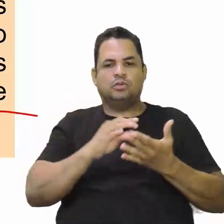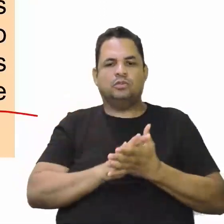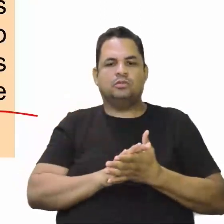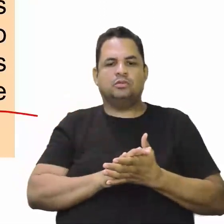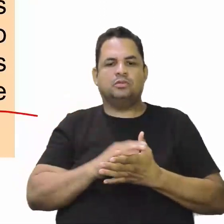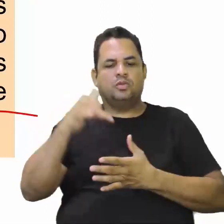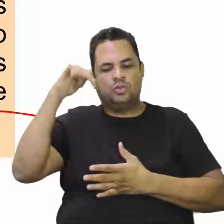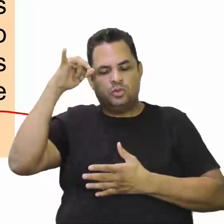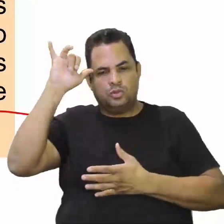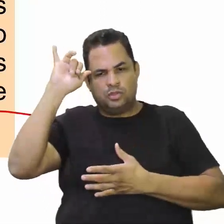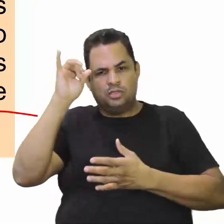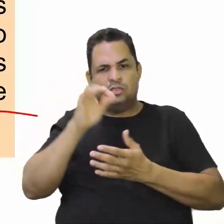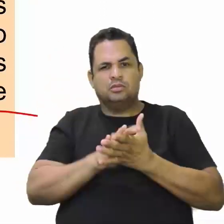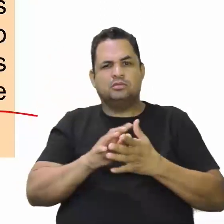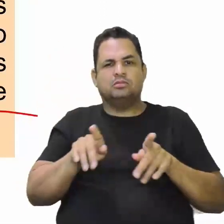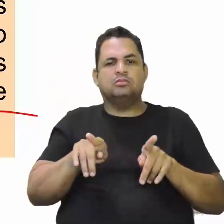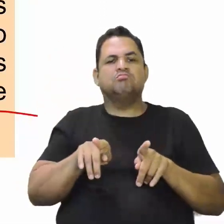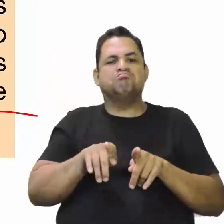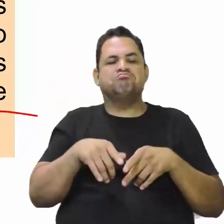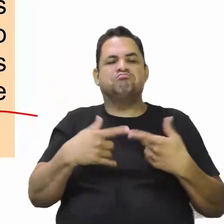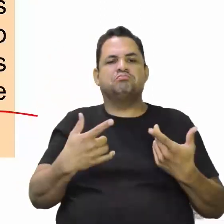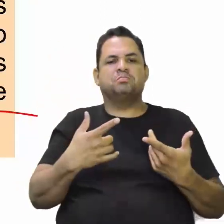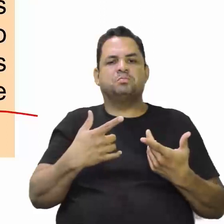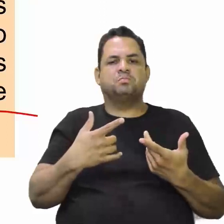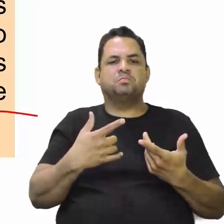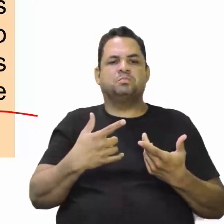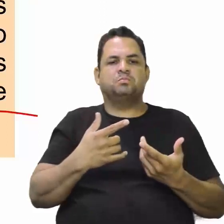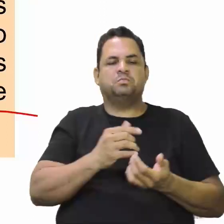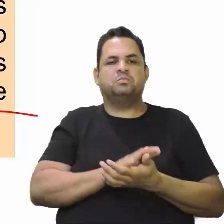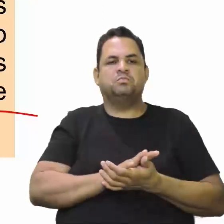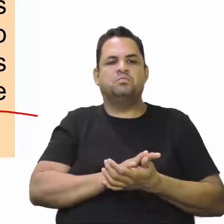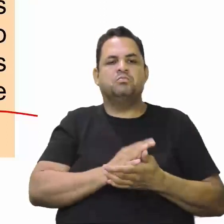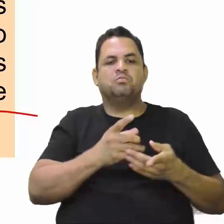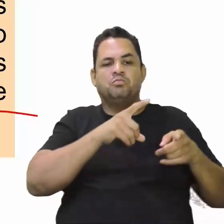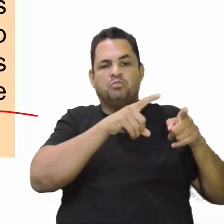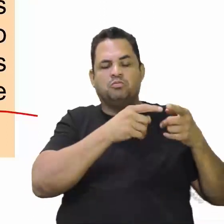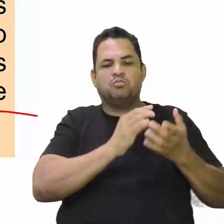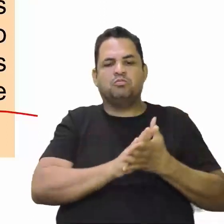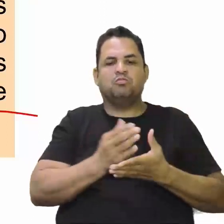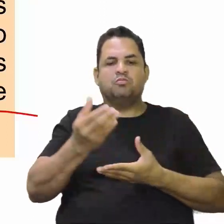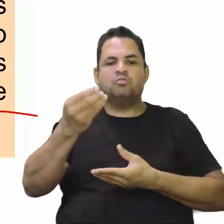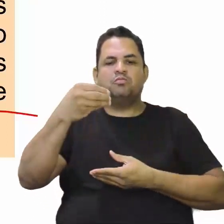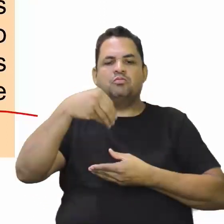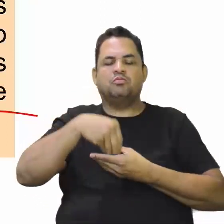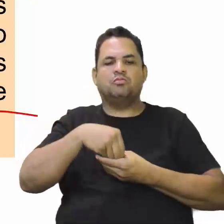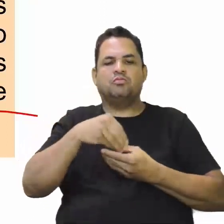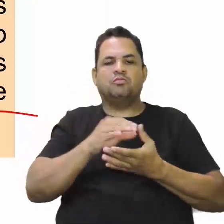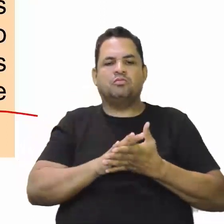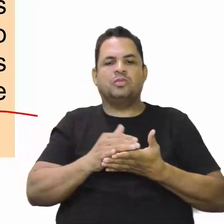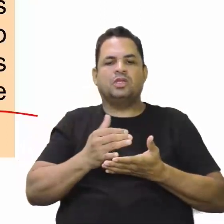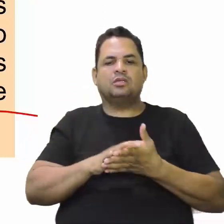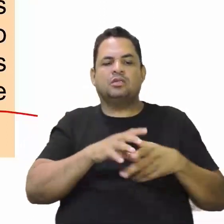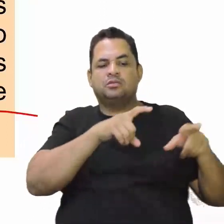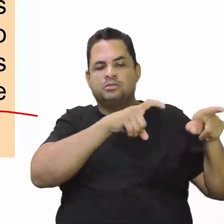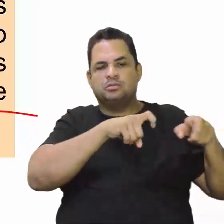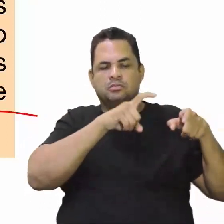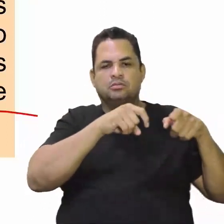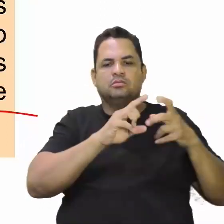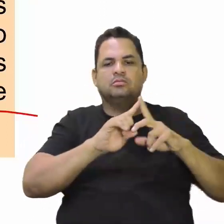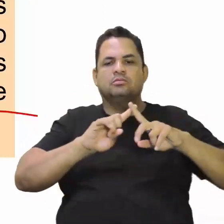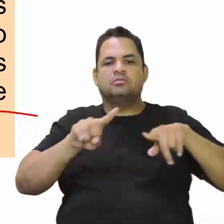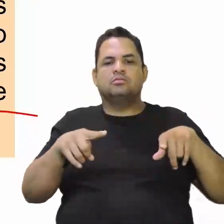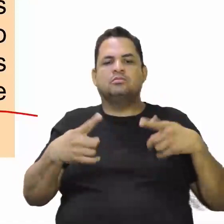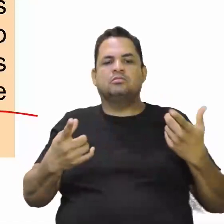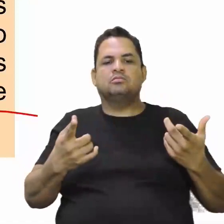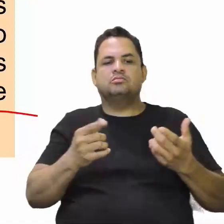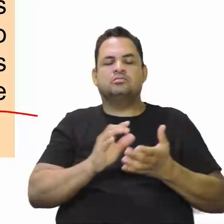gado, são coisas que estarão aí nessa agricultura. Mas ela vai